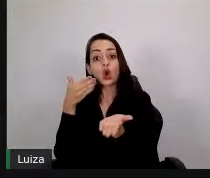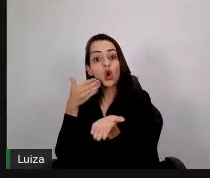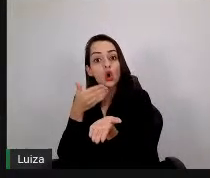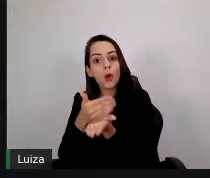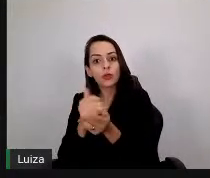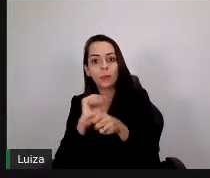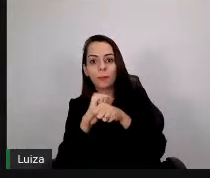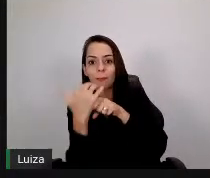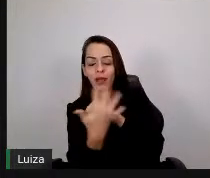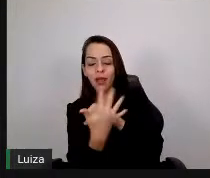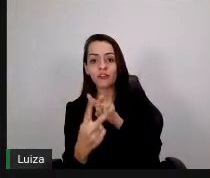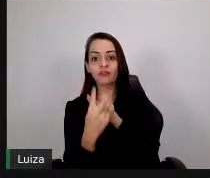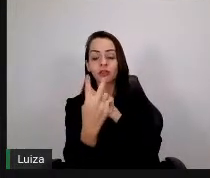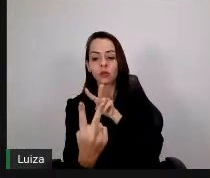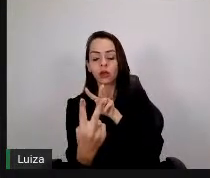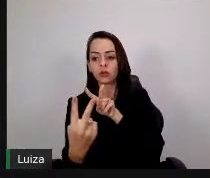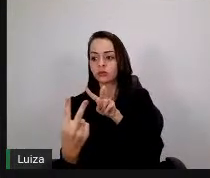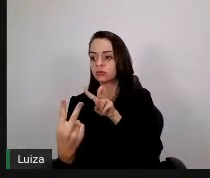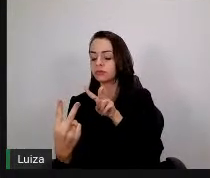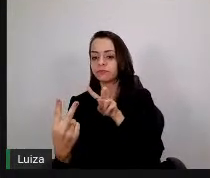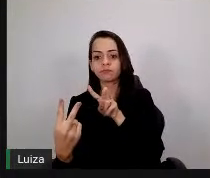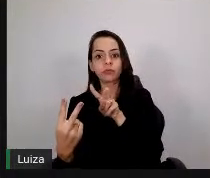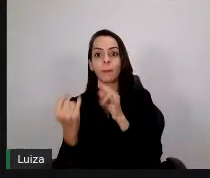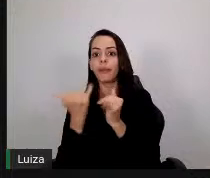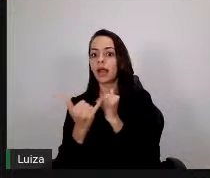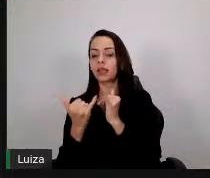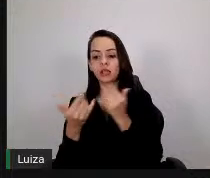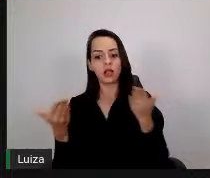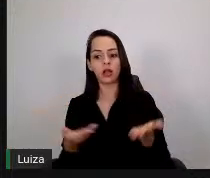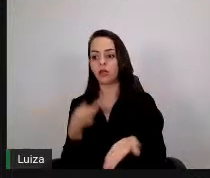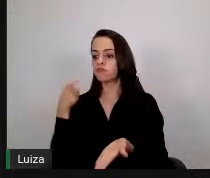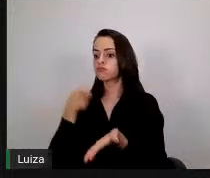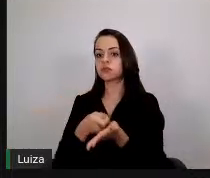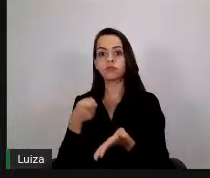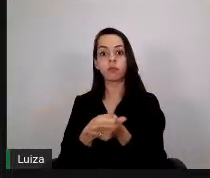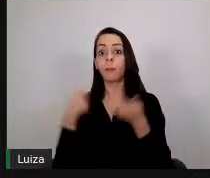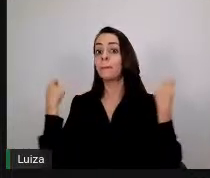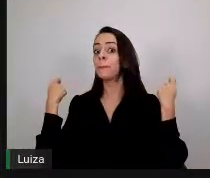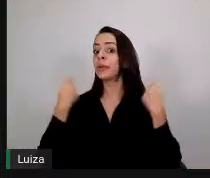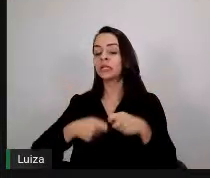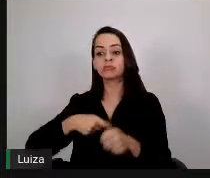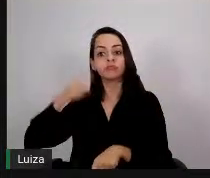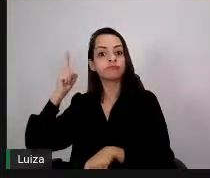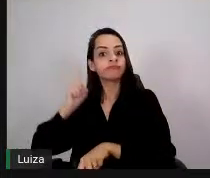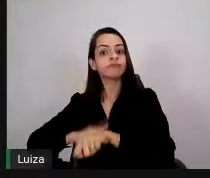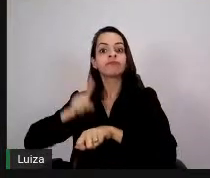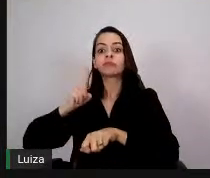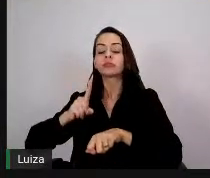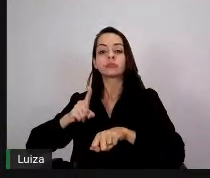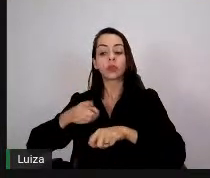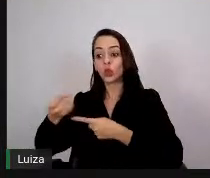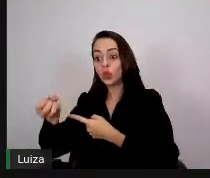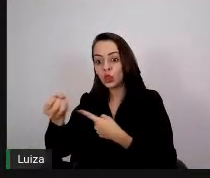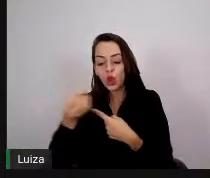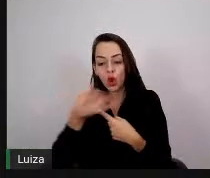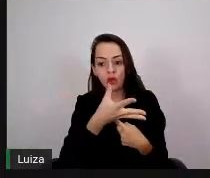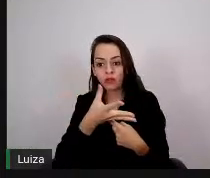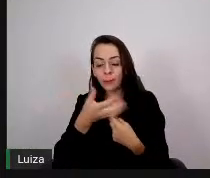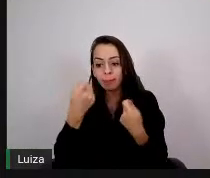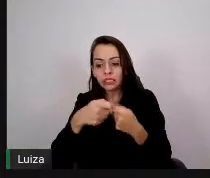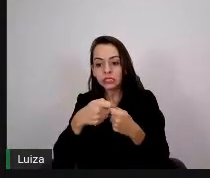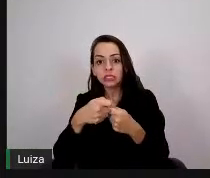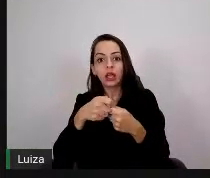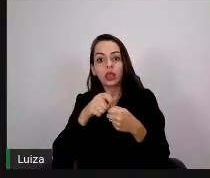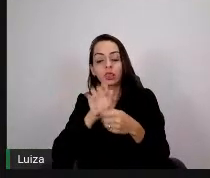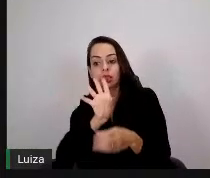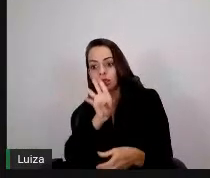obrigadas, assim como refugiados que saem de uma zona de guerra e são obrigados a migrar para um país totalmente diferente com uma cultura diferente,